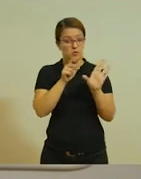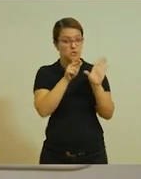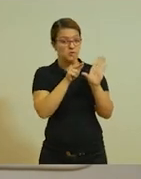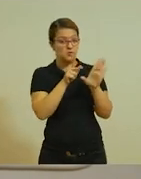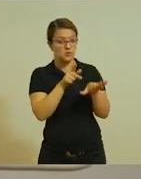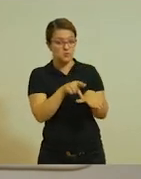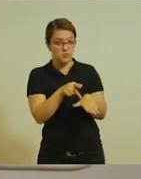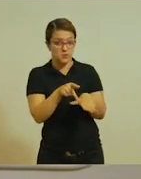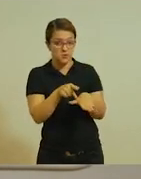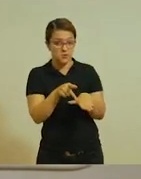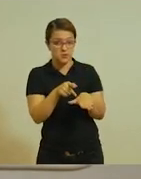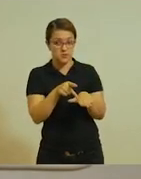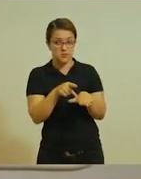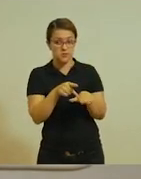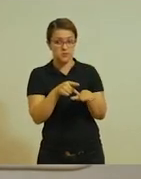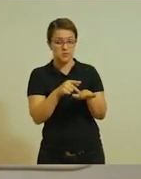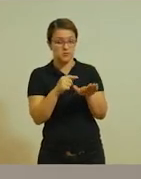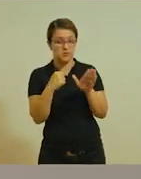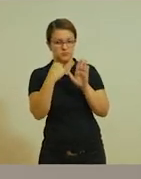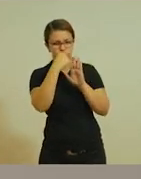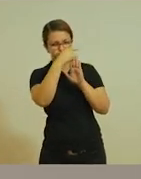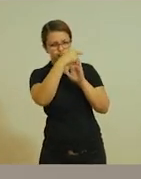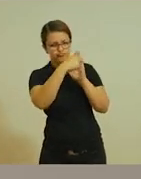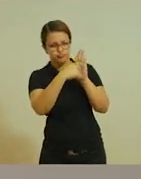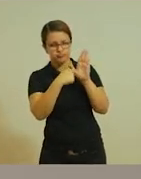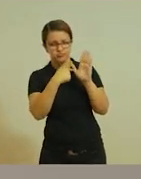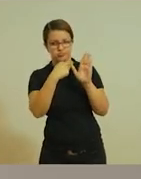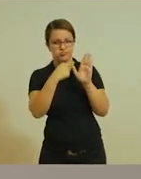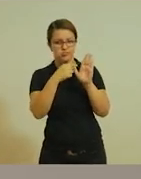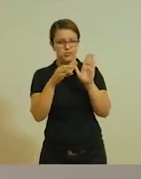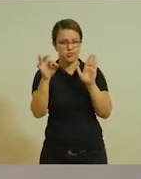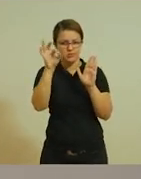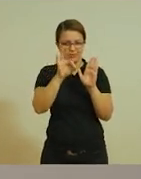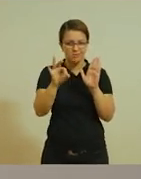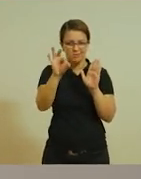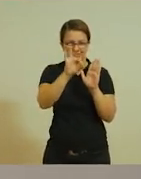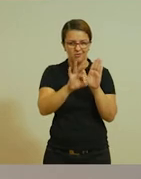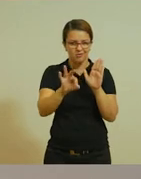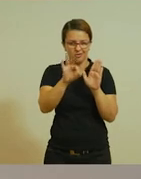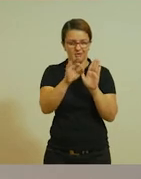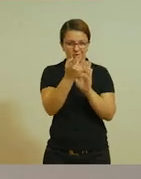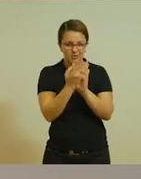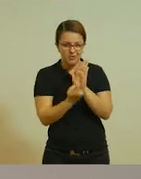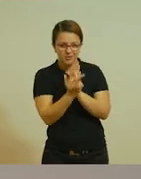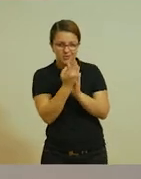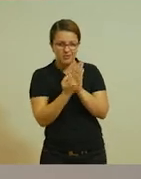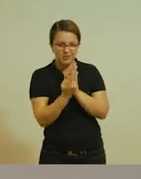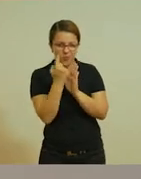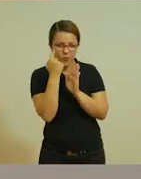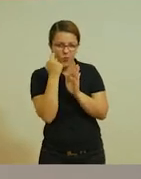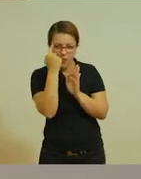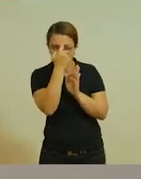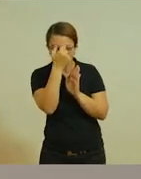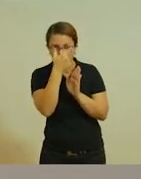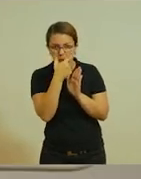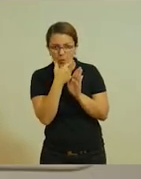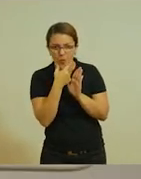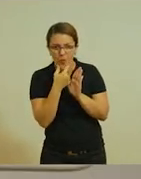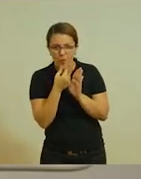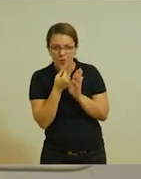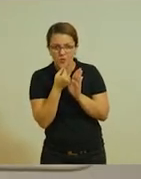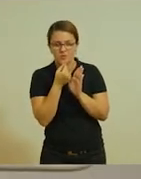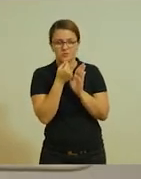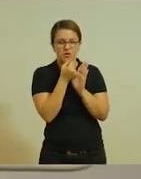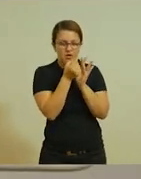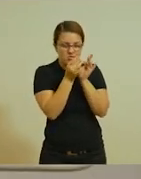pezinho para fazer essa linda abelhinha e depois vocês fazerem o desenho das carinhas e todos